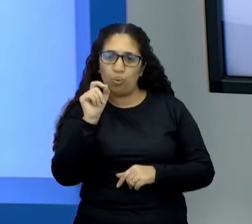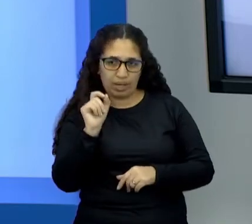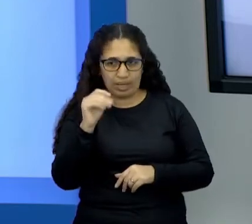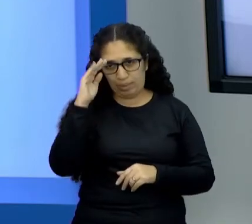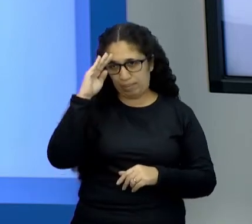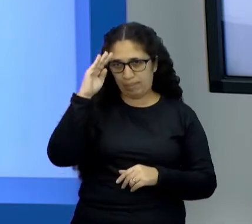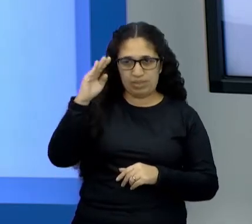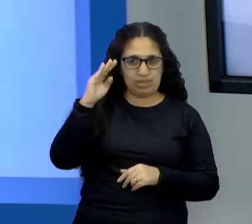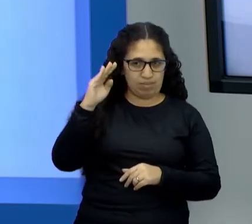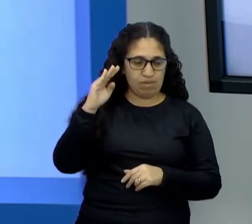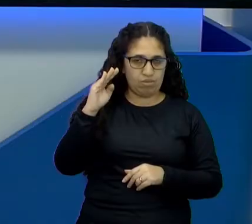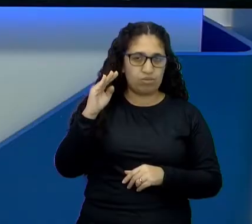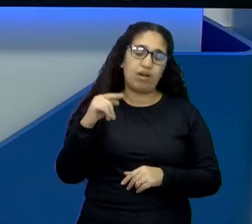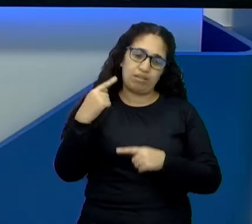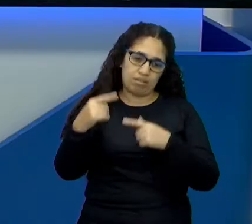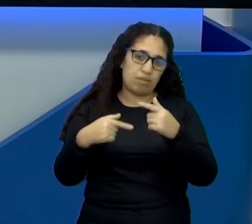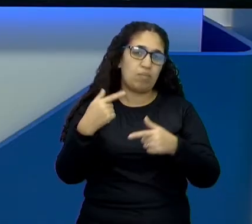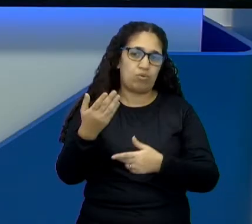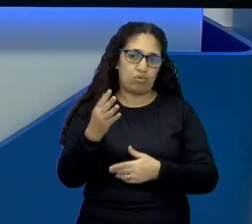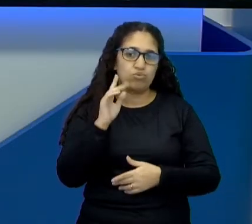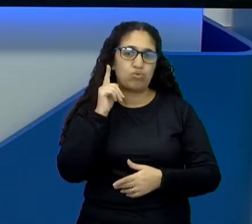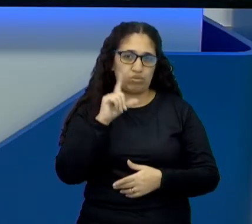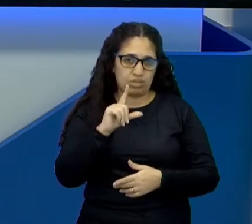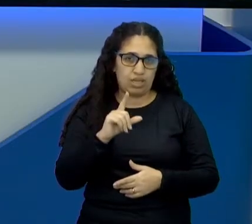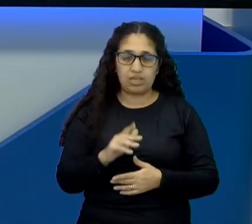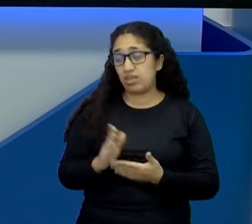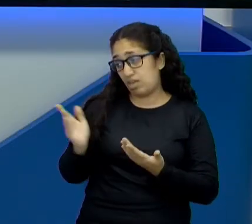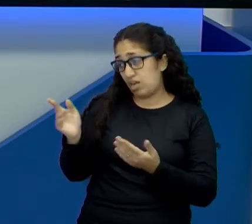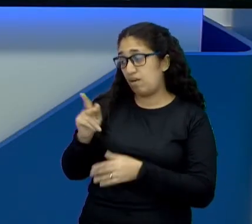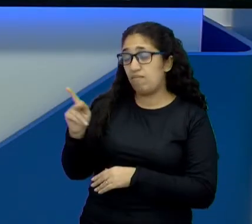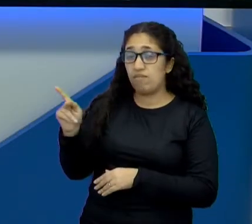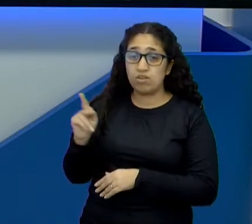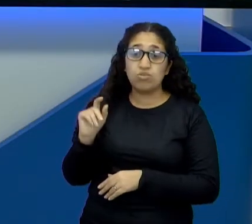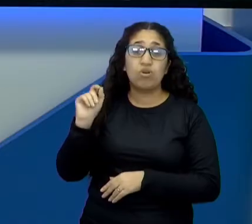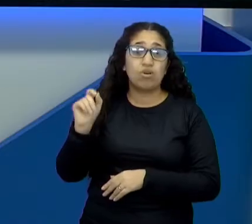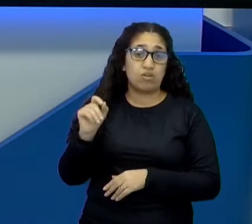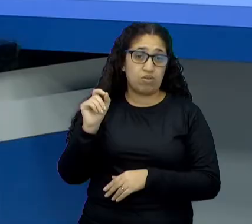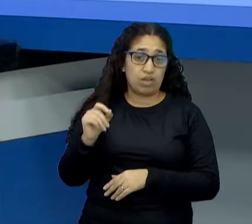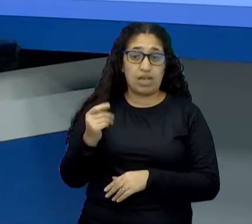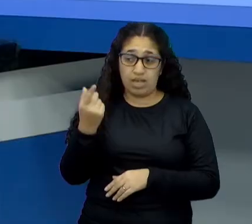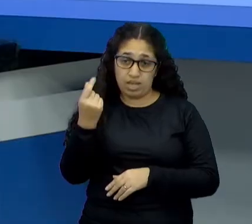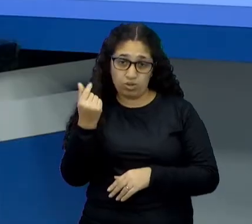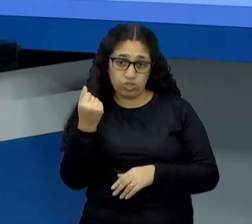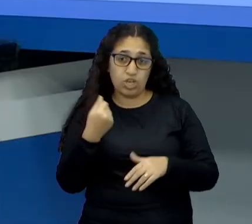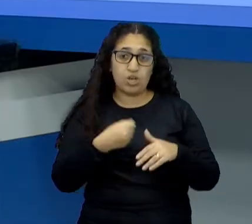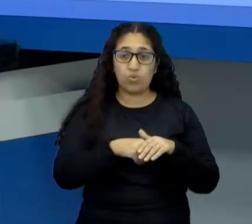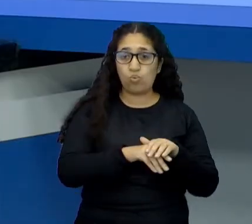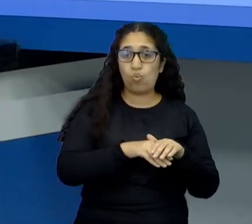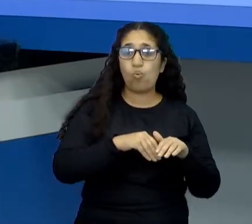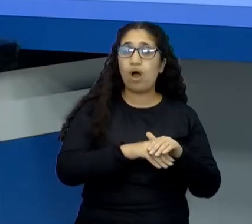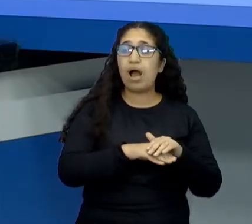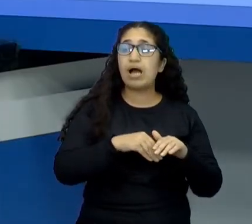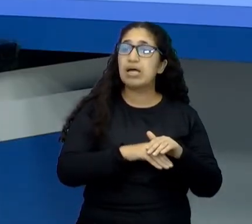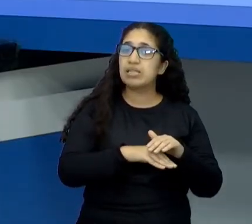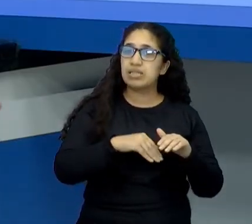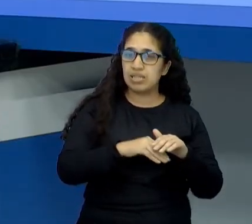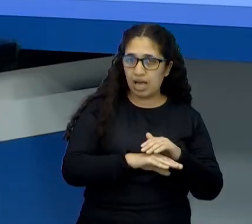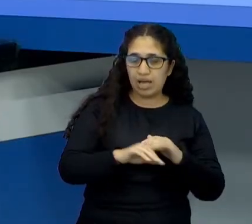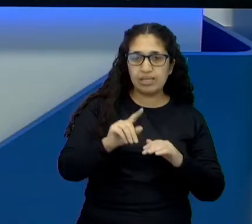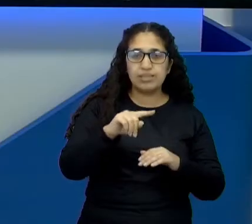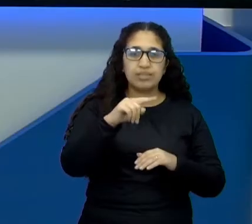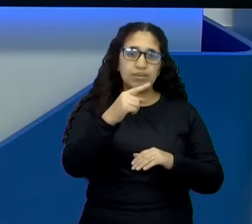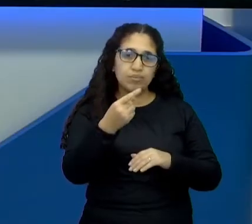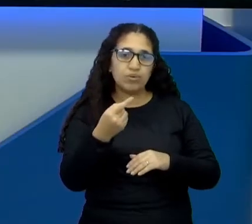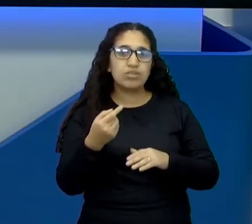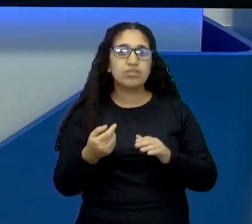você? Exato. E para a professora, prioridade dela era guardar esse dinheiro e conhecer o inglês.